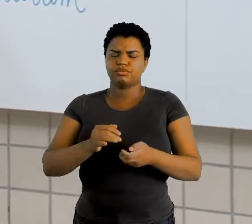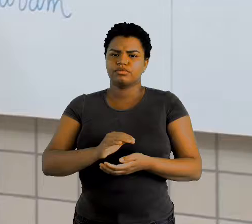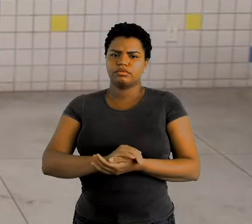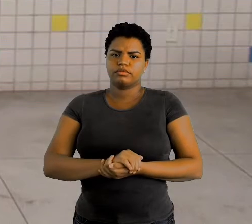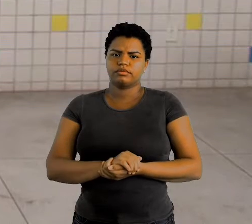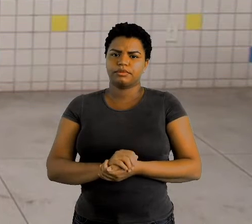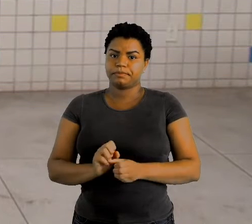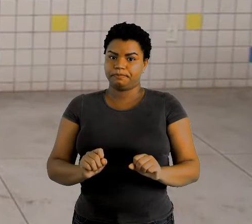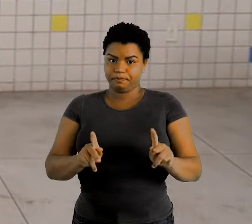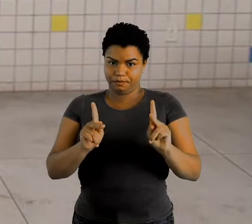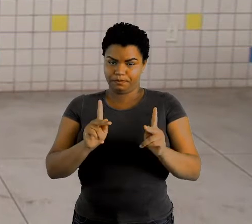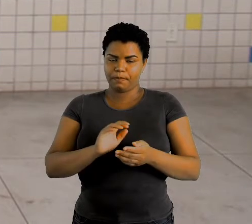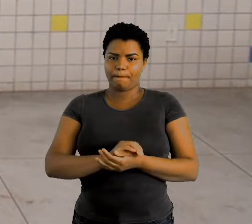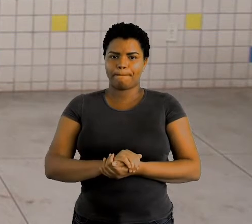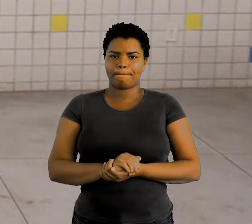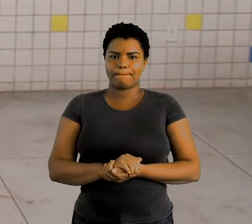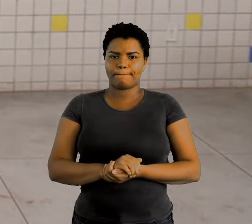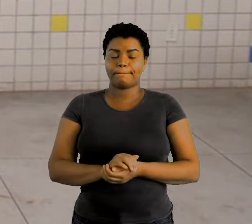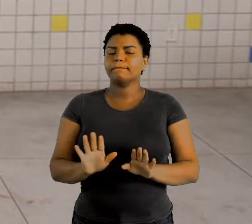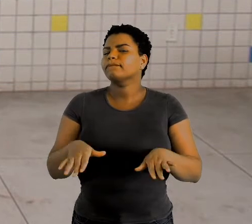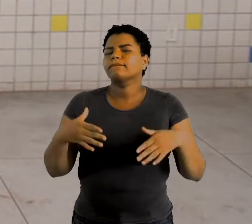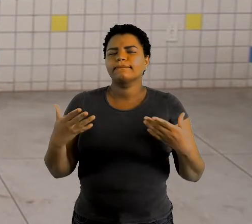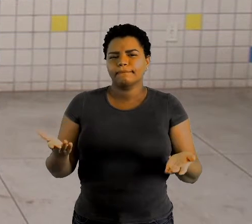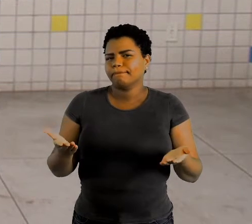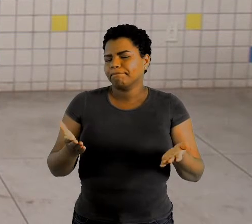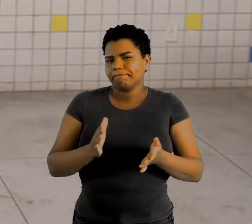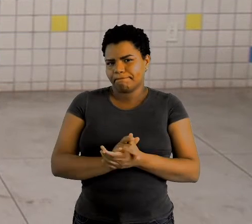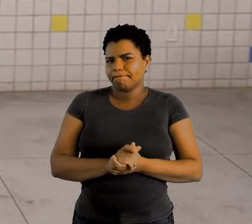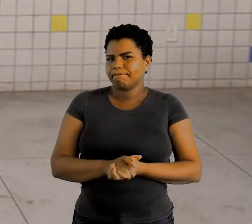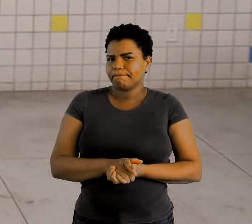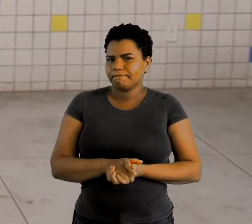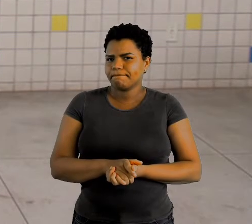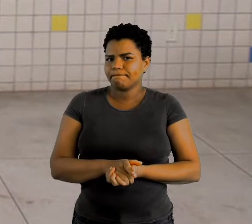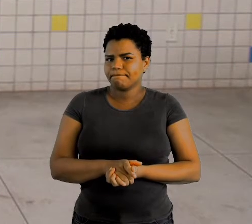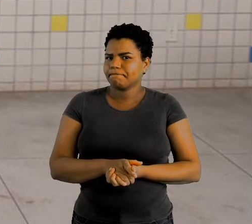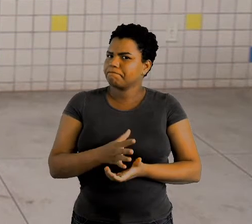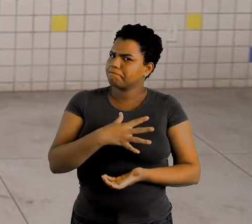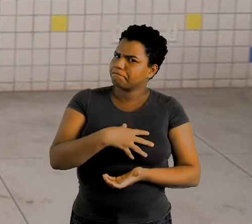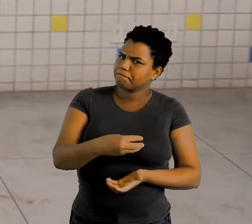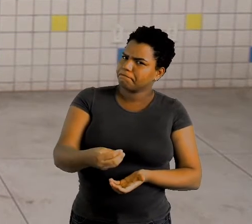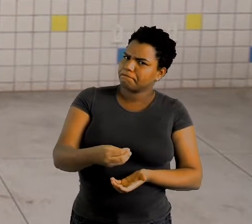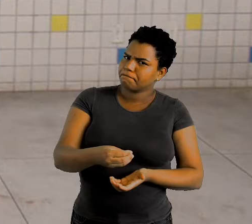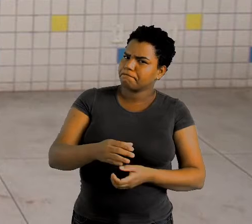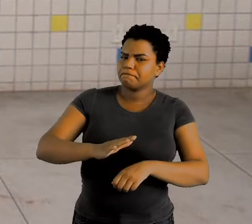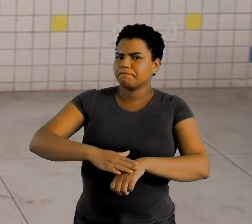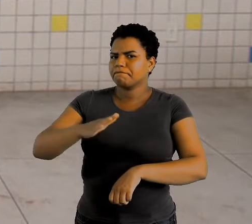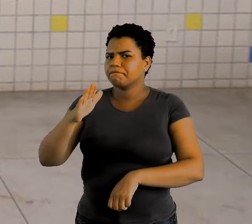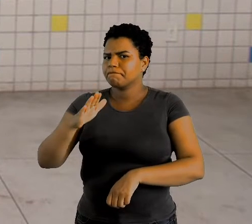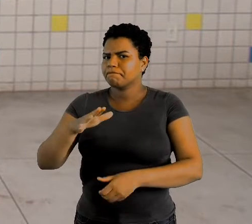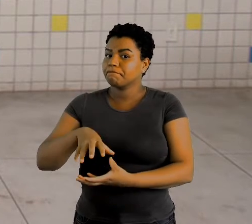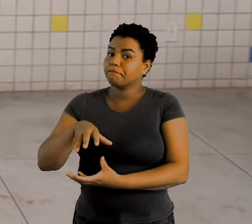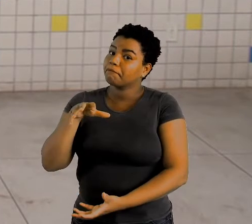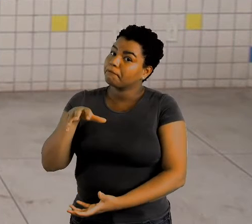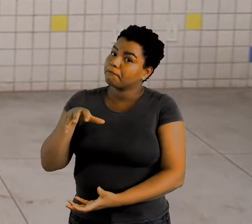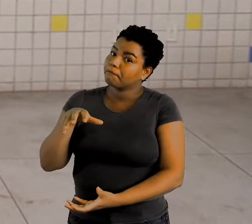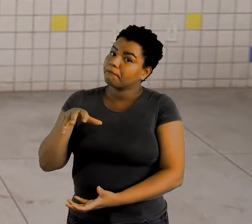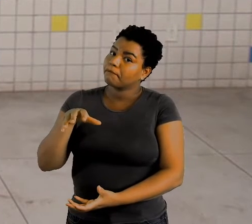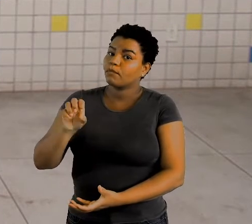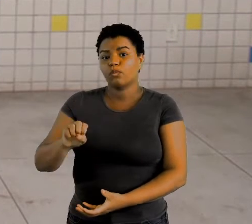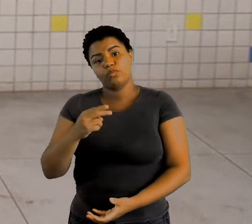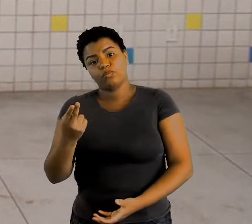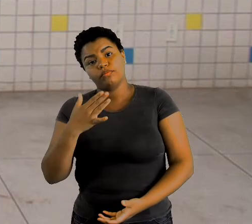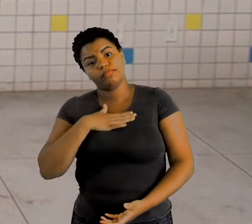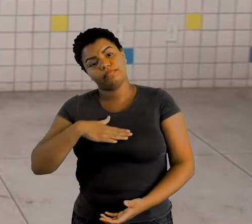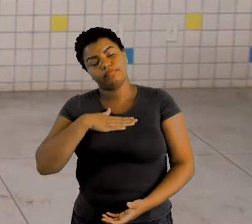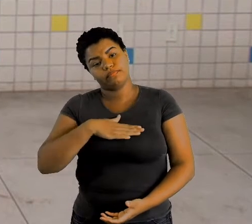Ok? Qual será? Filhas mais velhas ou gostavam?